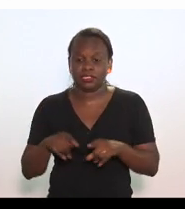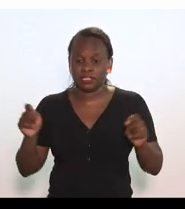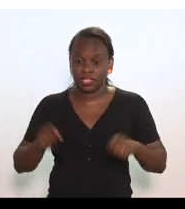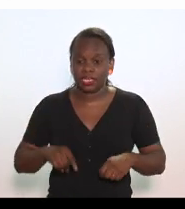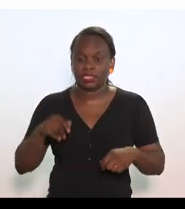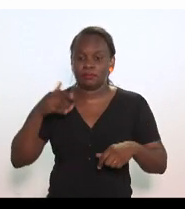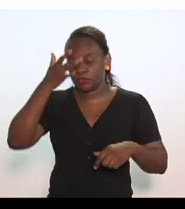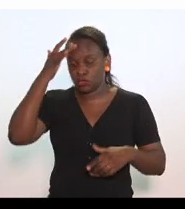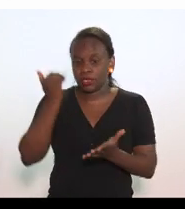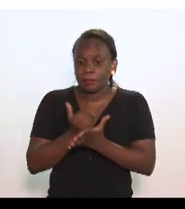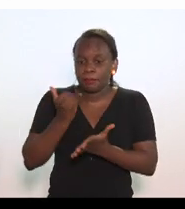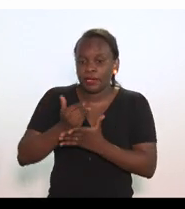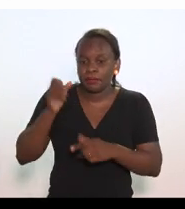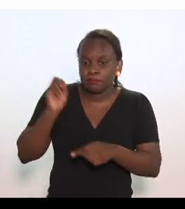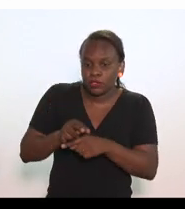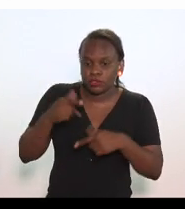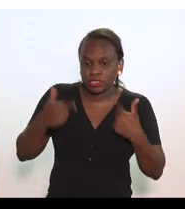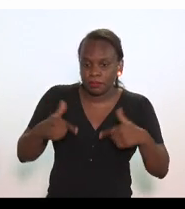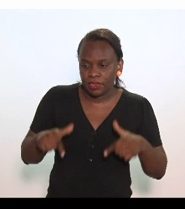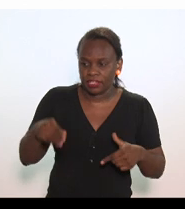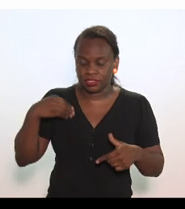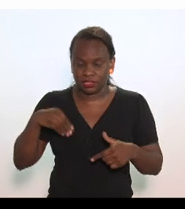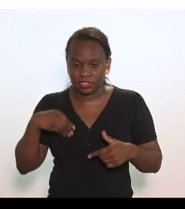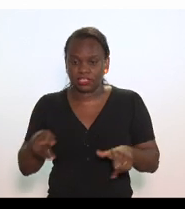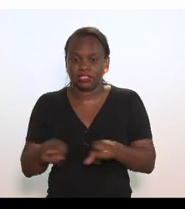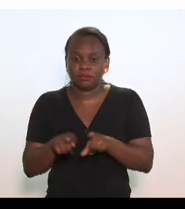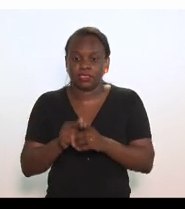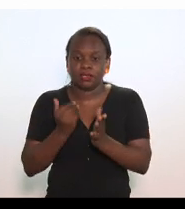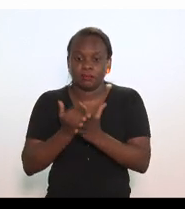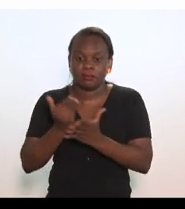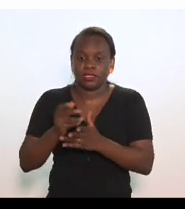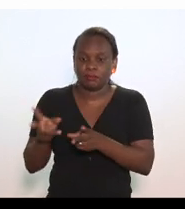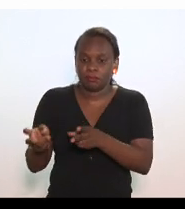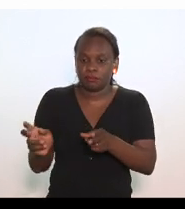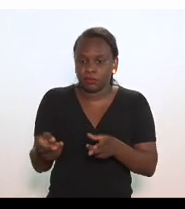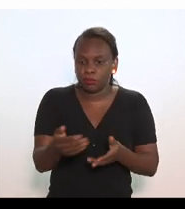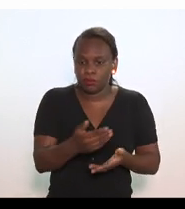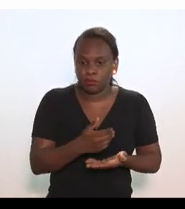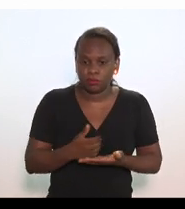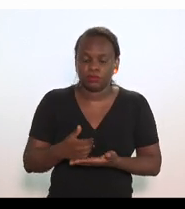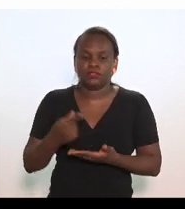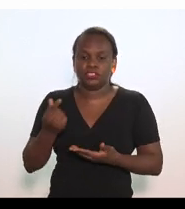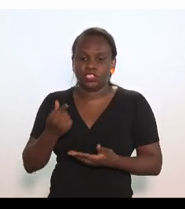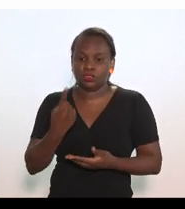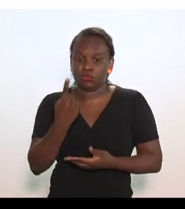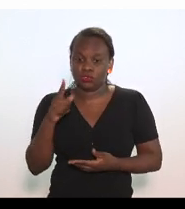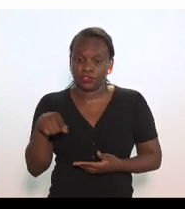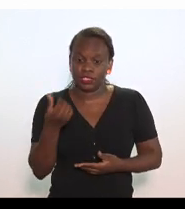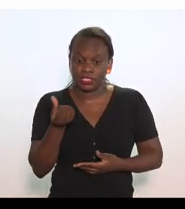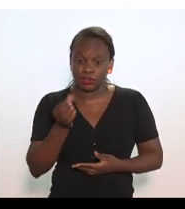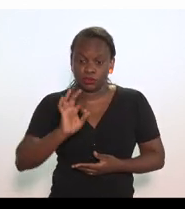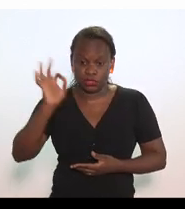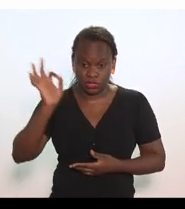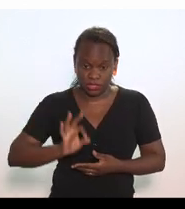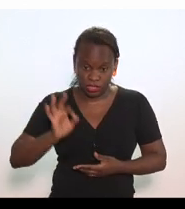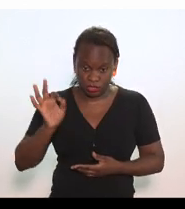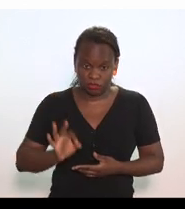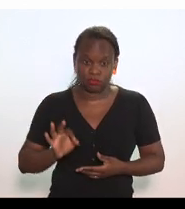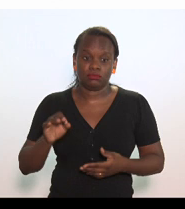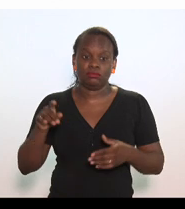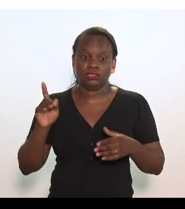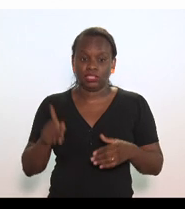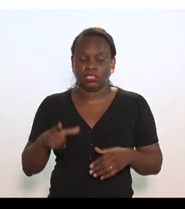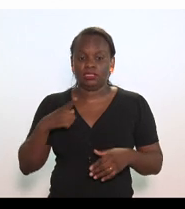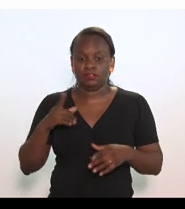geração de emprego e de renda. Ele aumenta a arrecadação do estado em aproximadamente 1,6% da operação de venda dos moinhos,